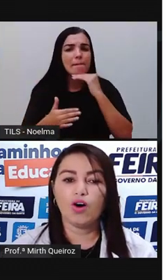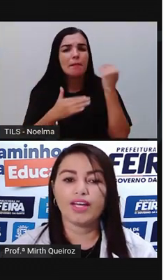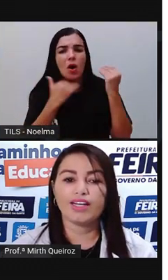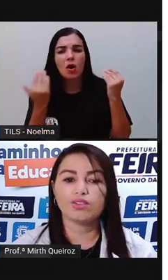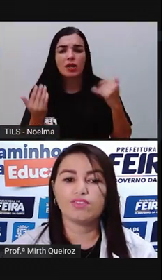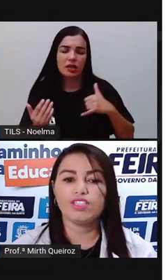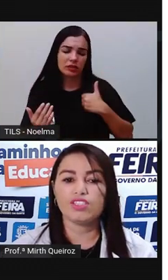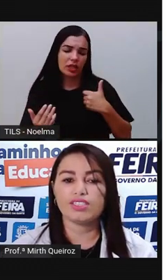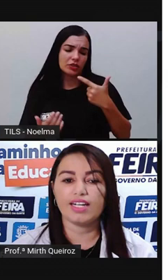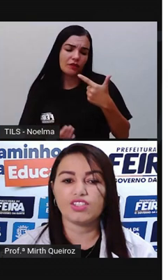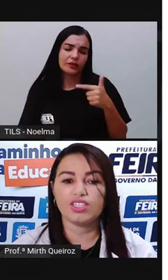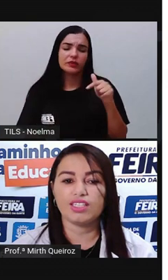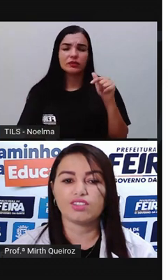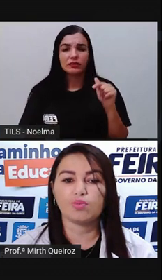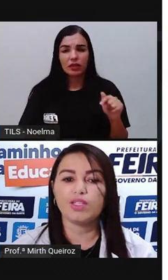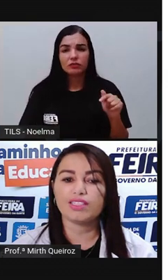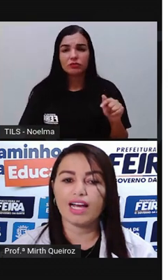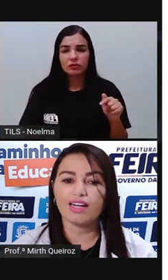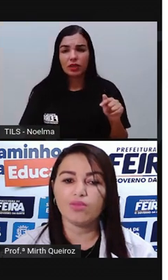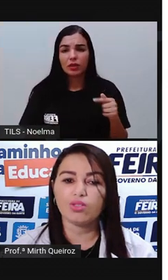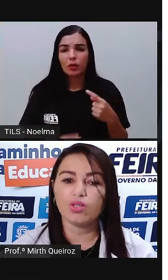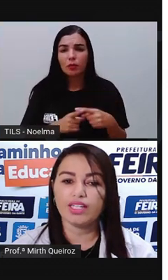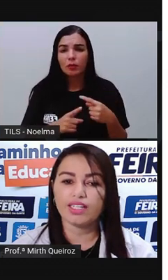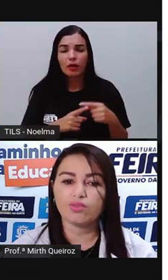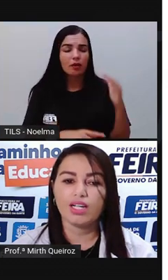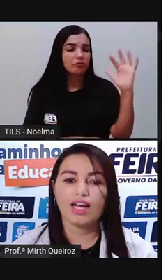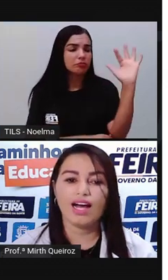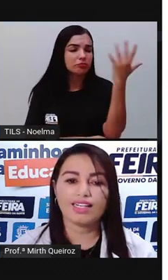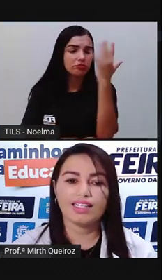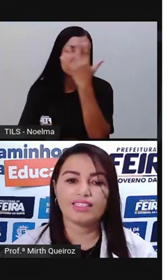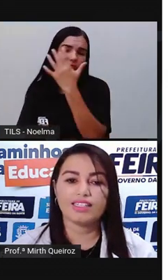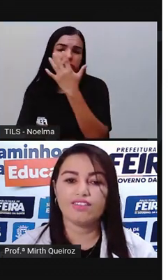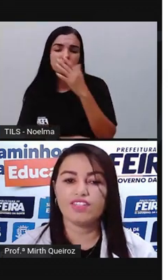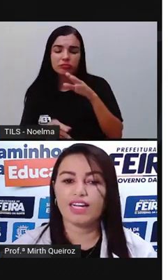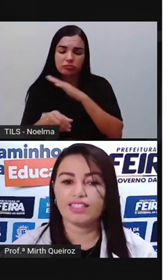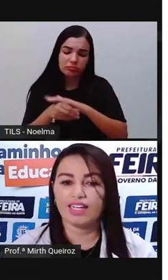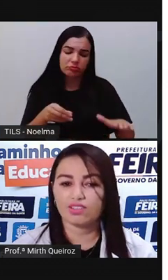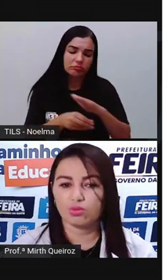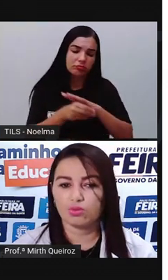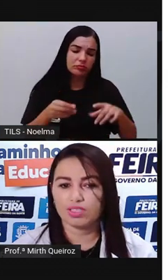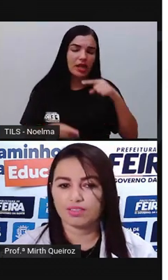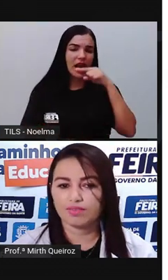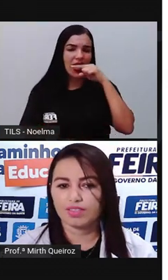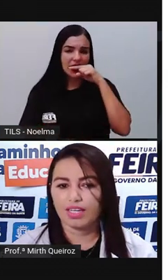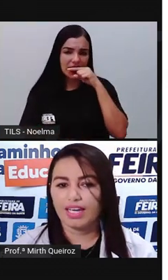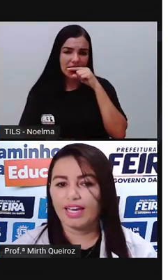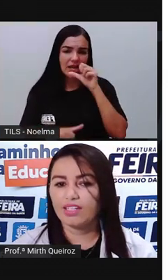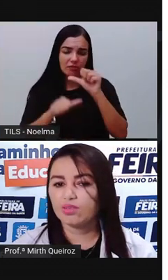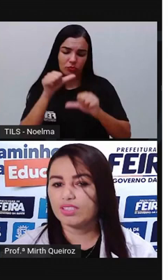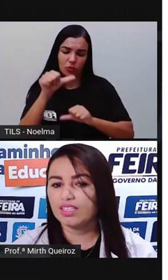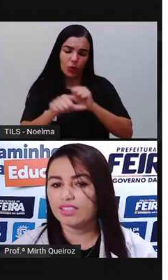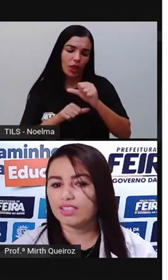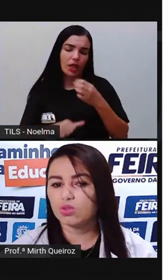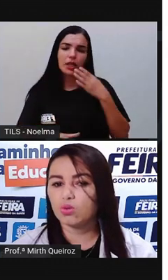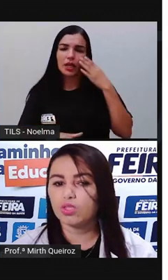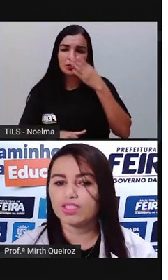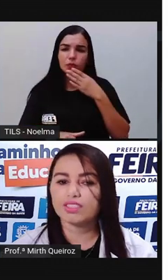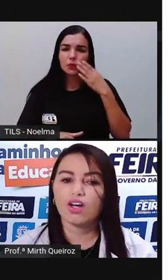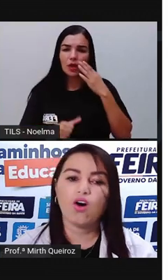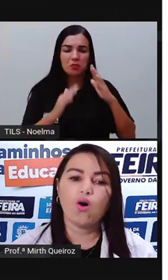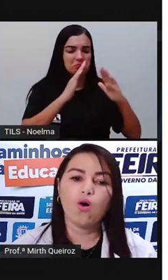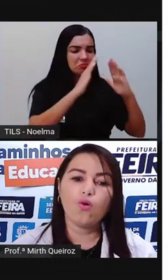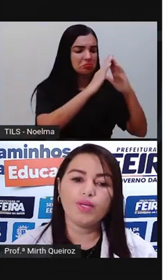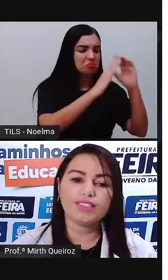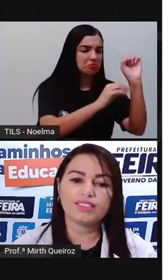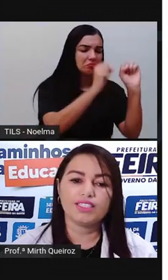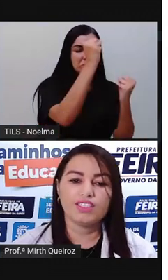morrem aos 27 anos, plantaram e colheram a cana que viraria açúcar. Em usinas escuras,